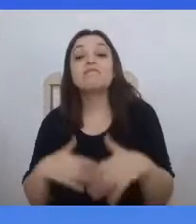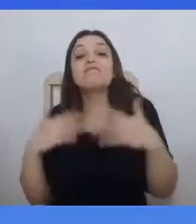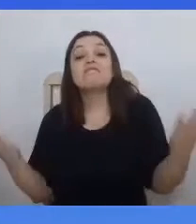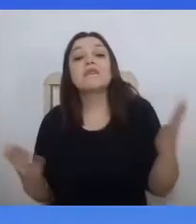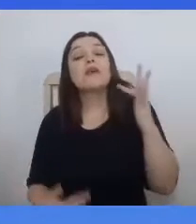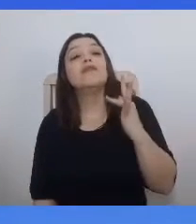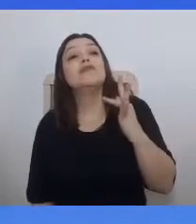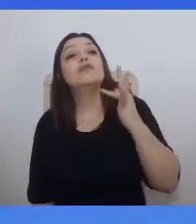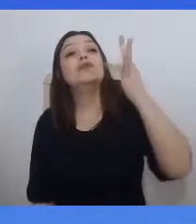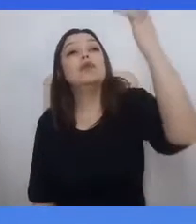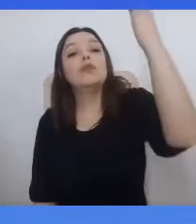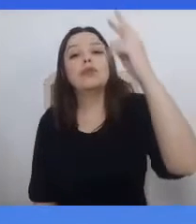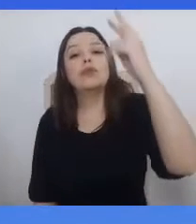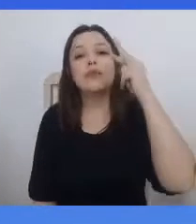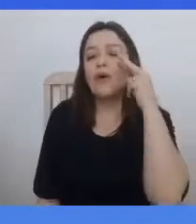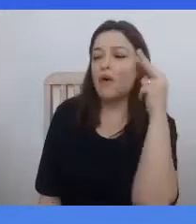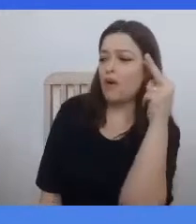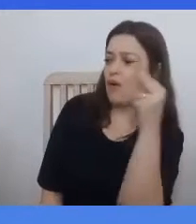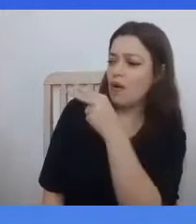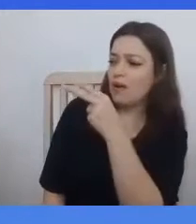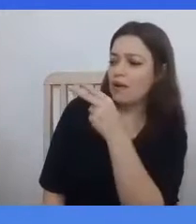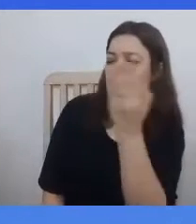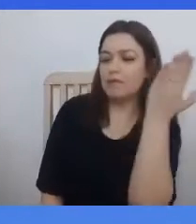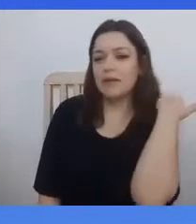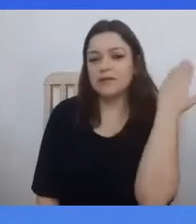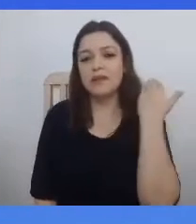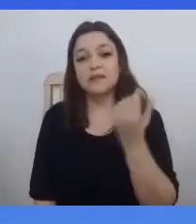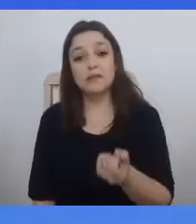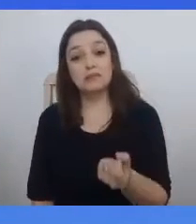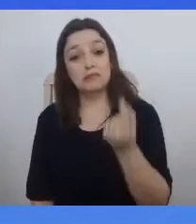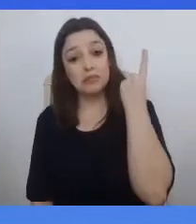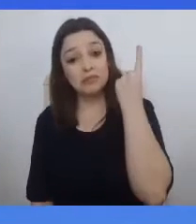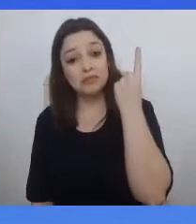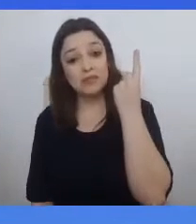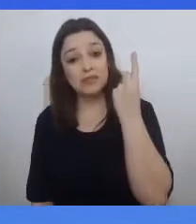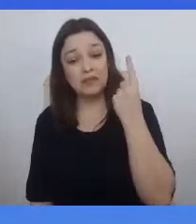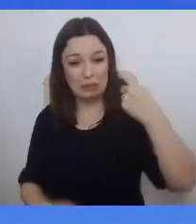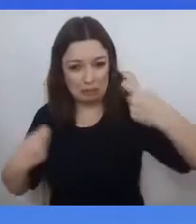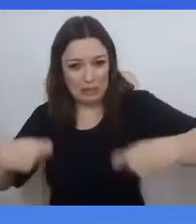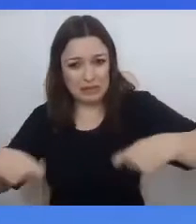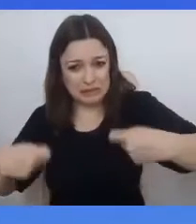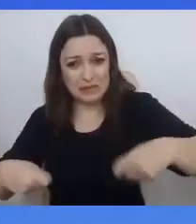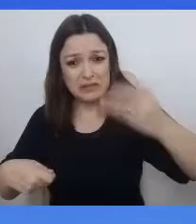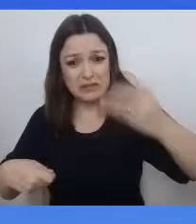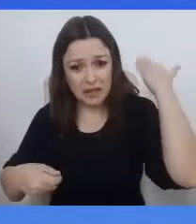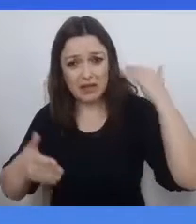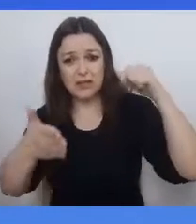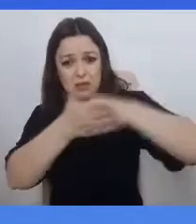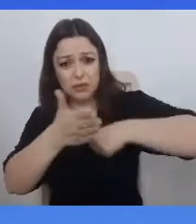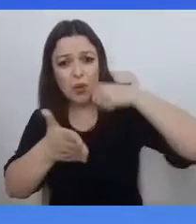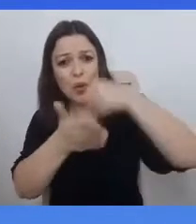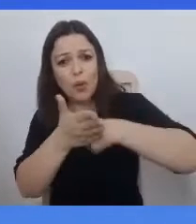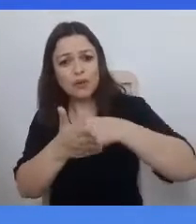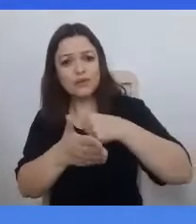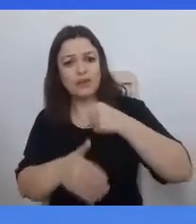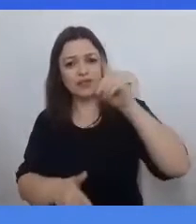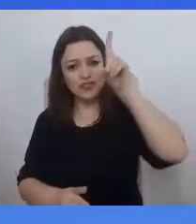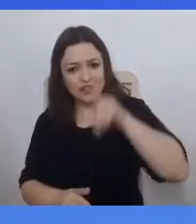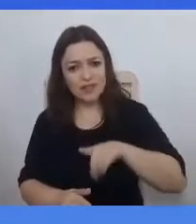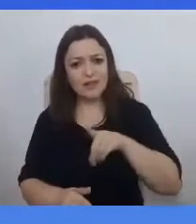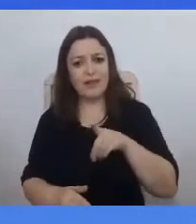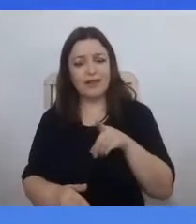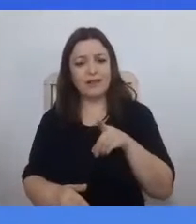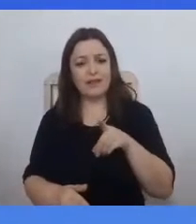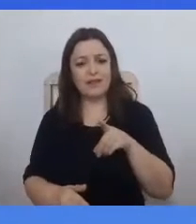democrático como uma época esdrúxula. Quem sabe, no futuro, olhando para uma linha e não para um